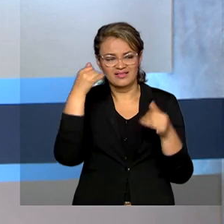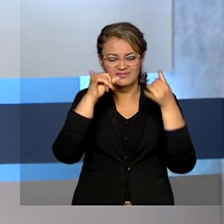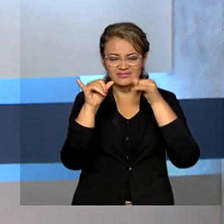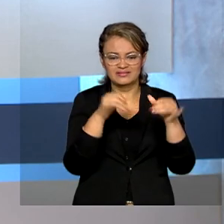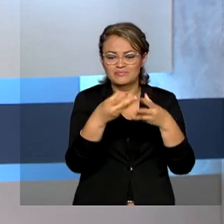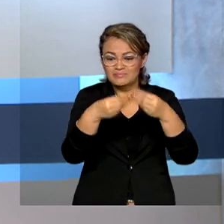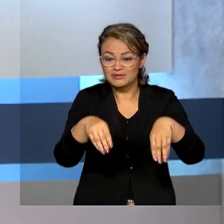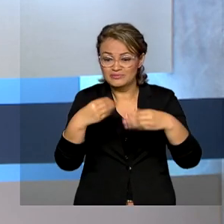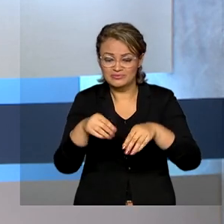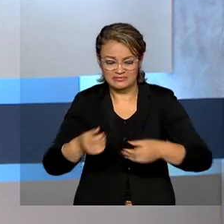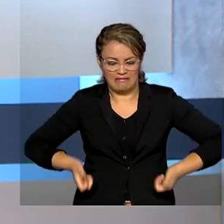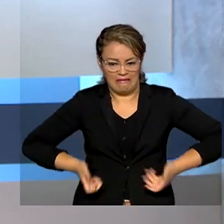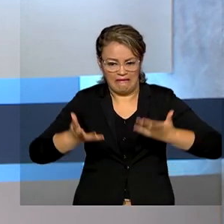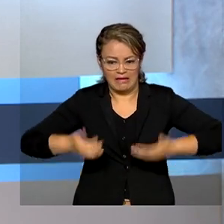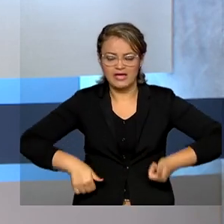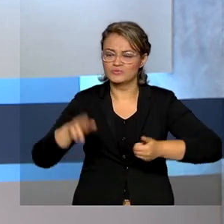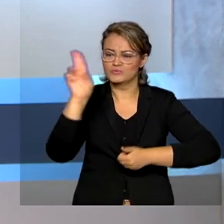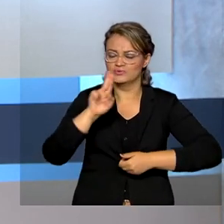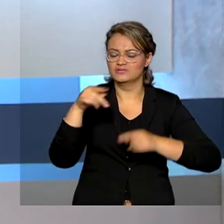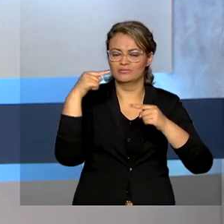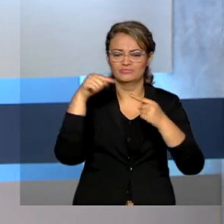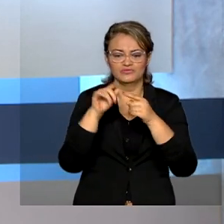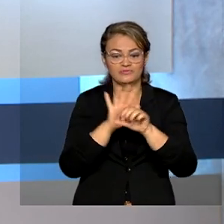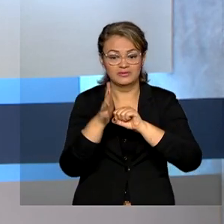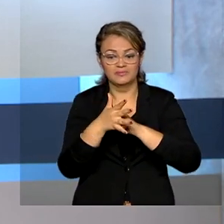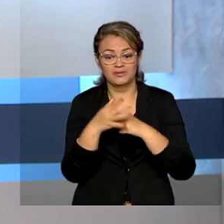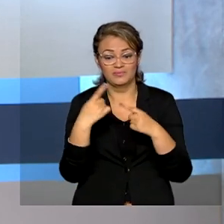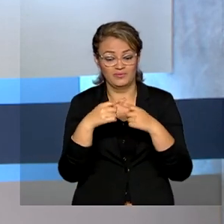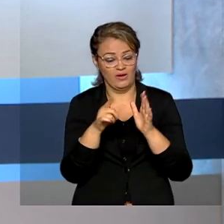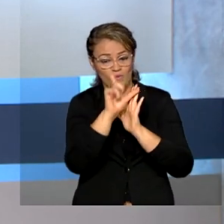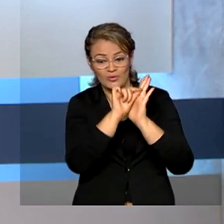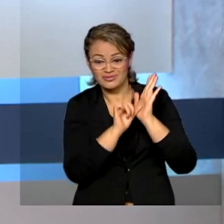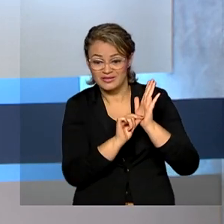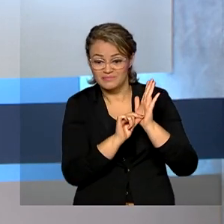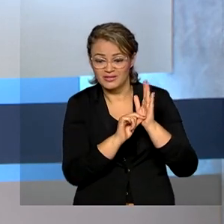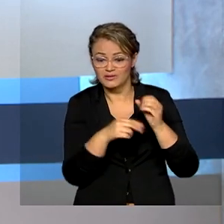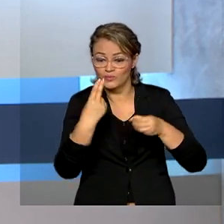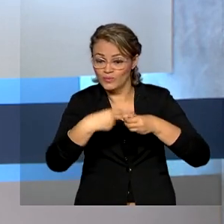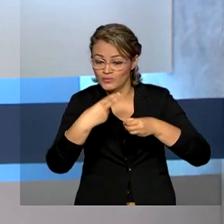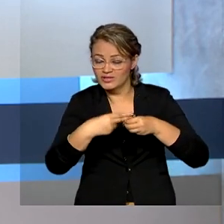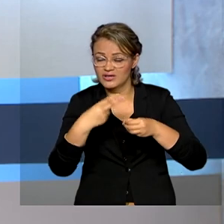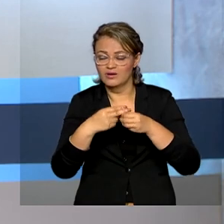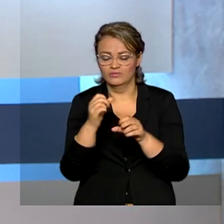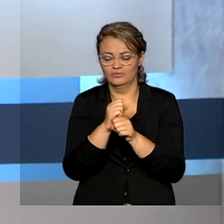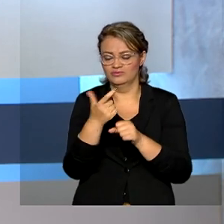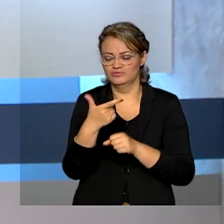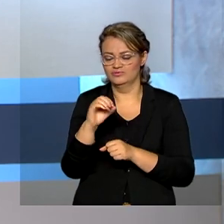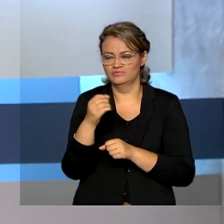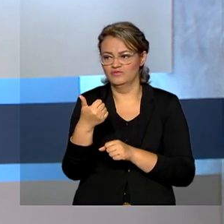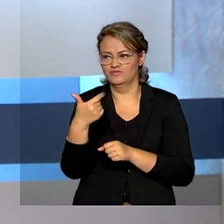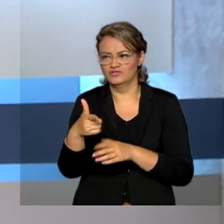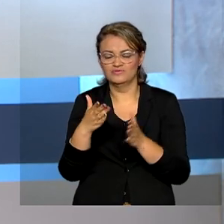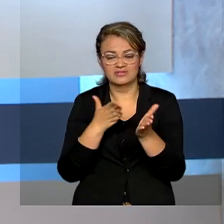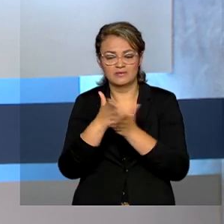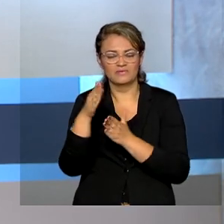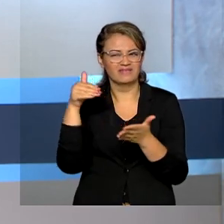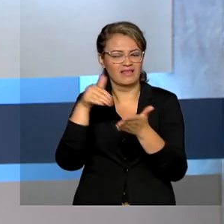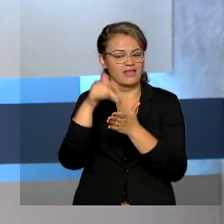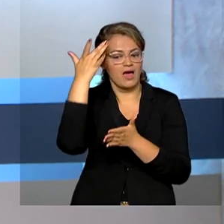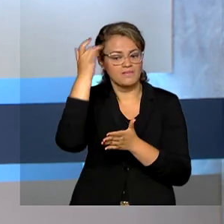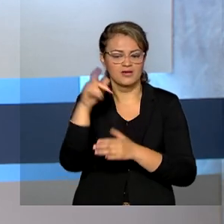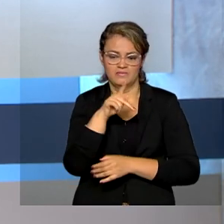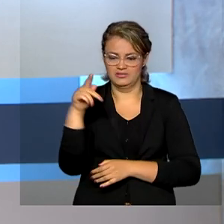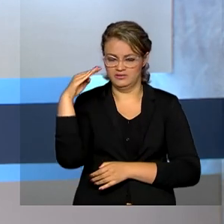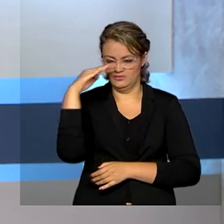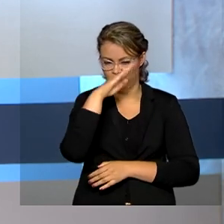gastos emergenciais da pandemia, já que o orçamento da União de 2021 deve ser sancionado até amanhã pelo